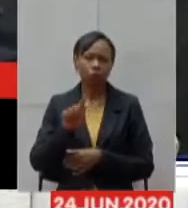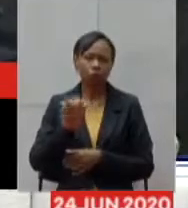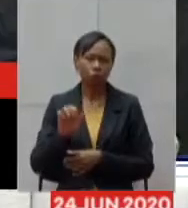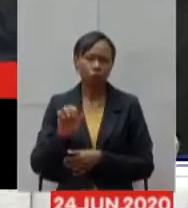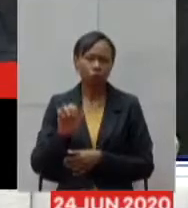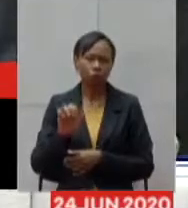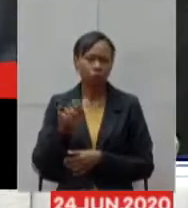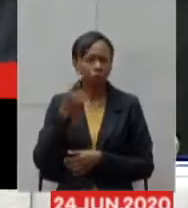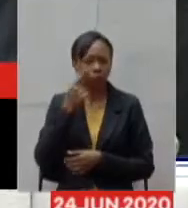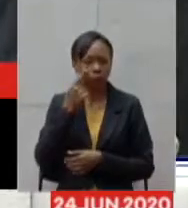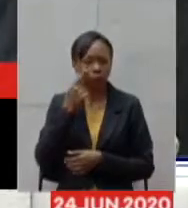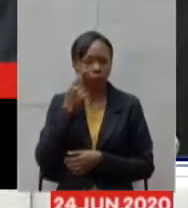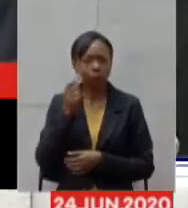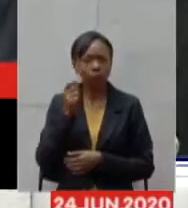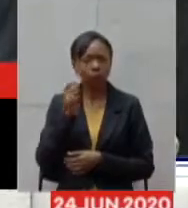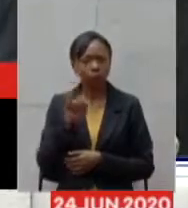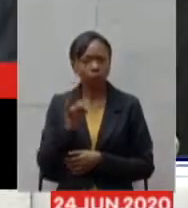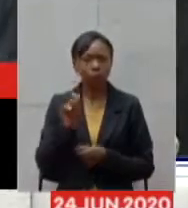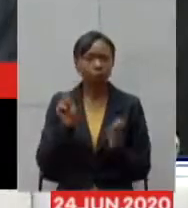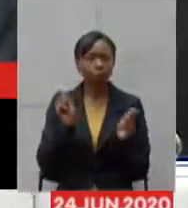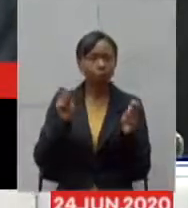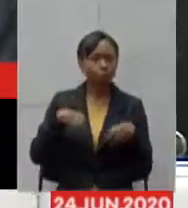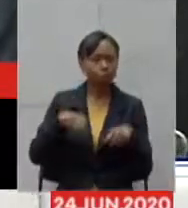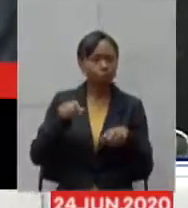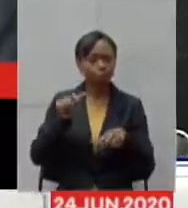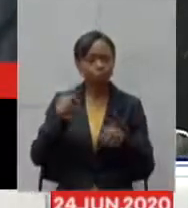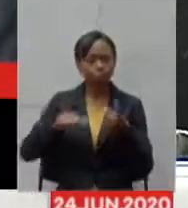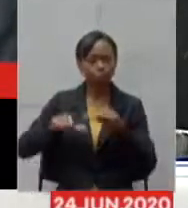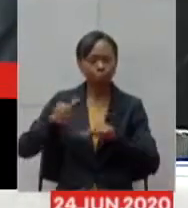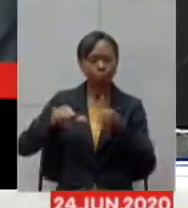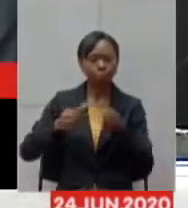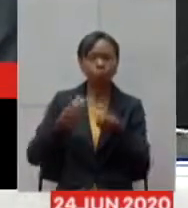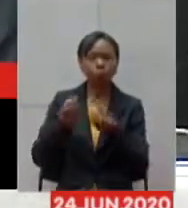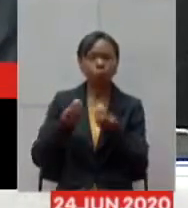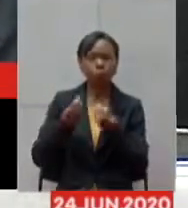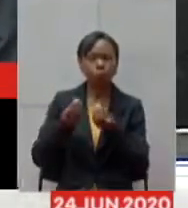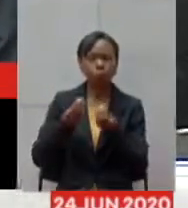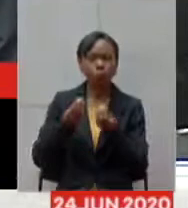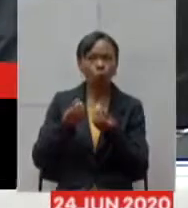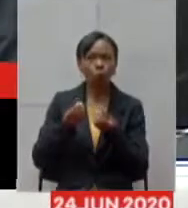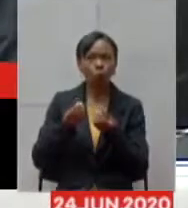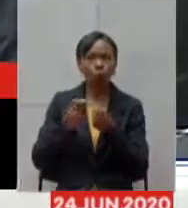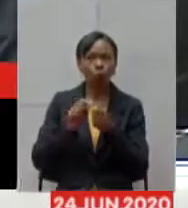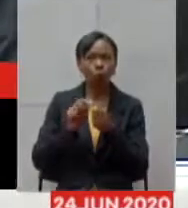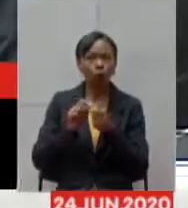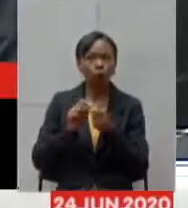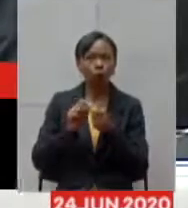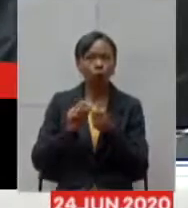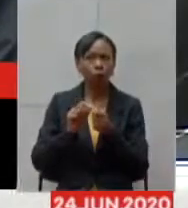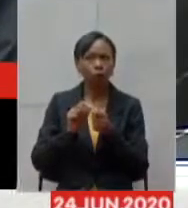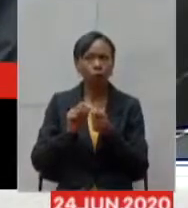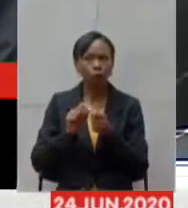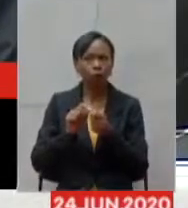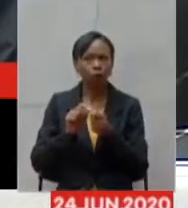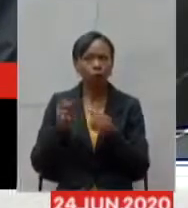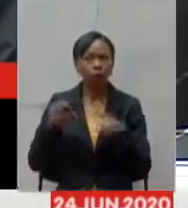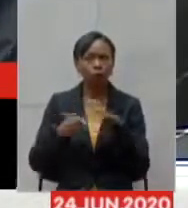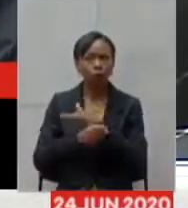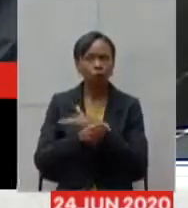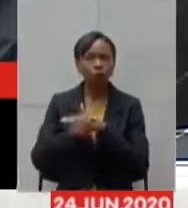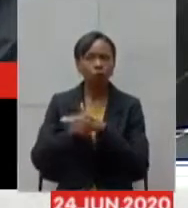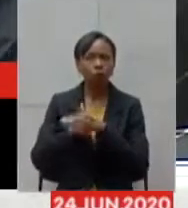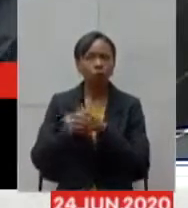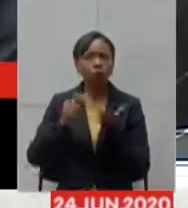possibilidade de avaliar como fazer com recursos humanos desde o revalida a outras formas de